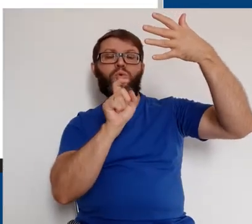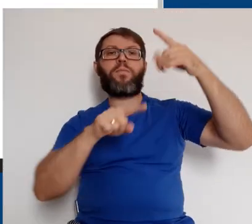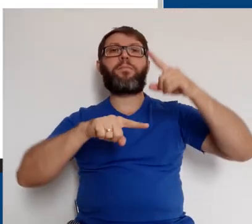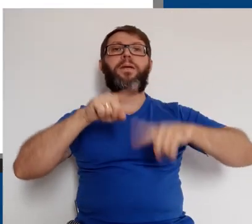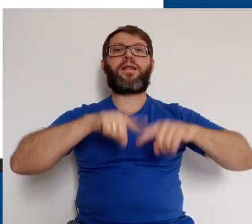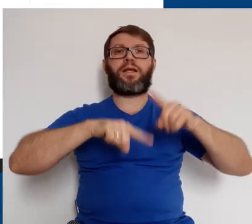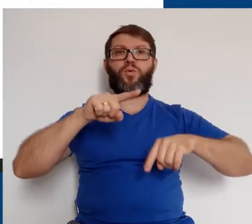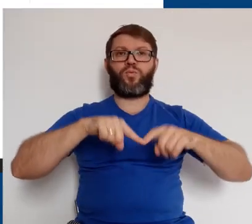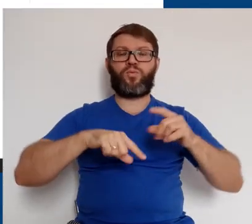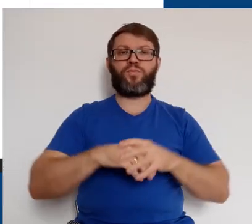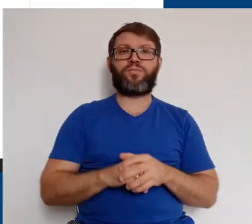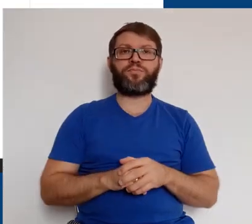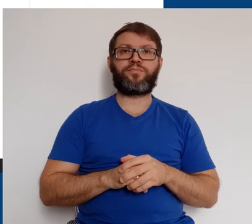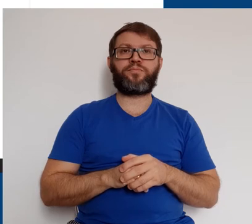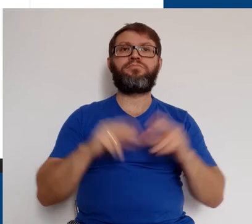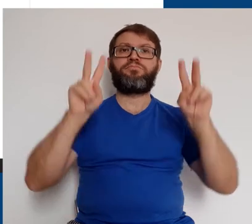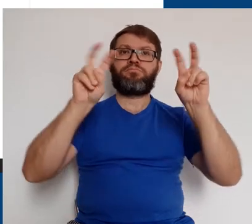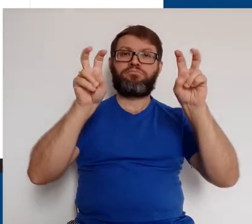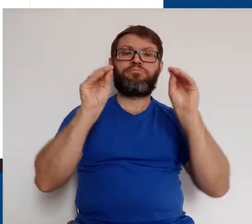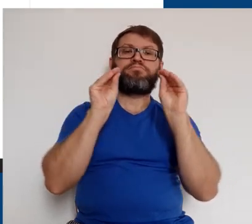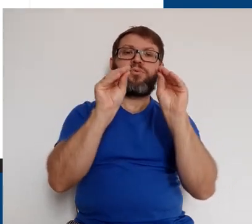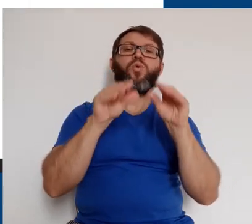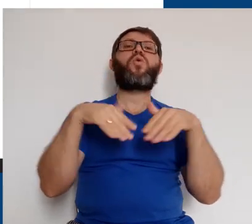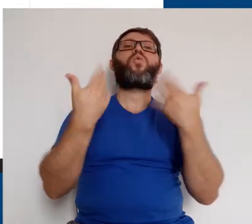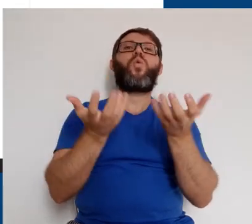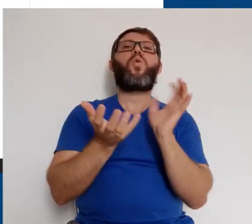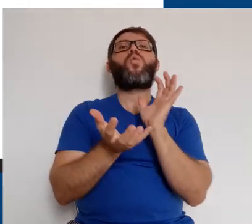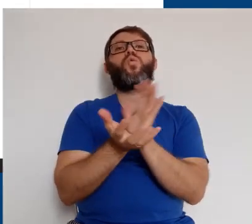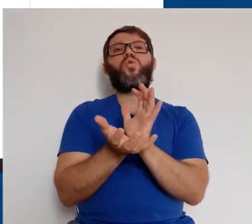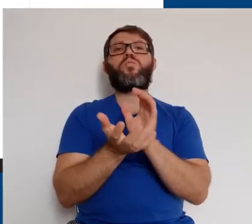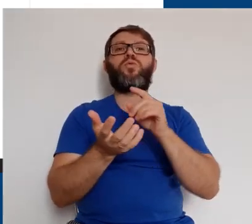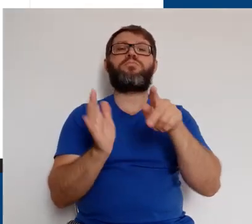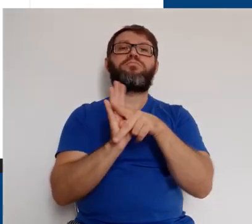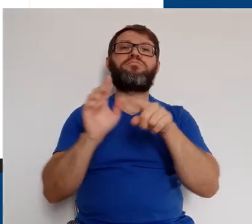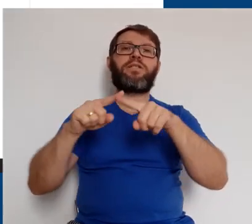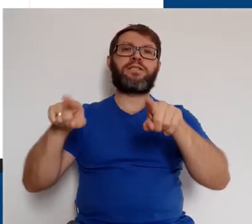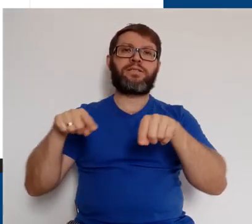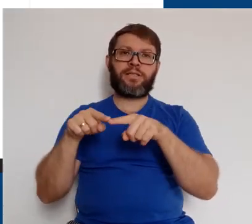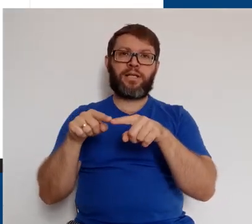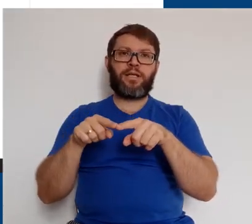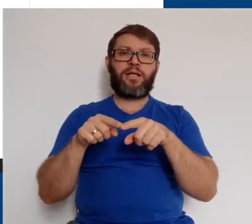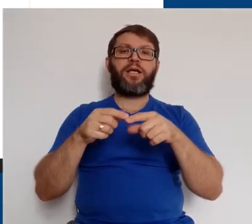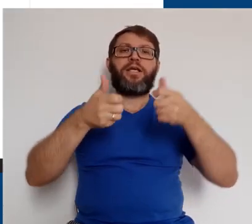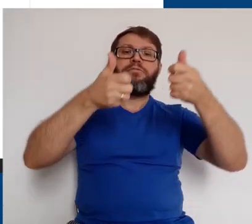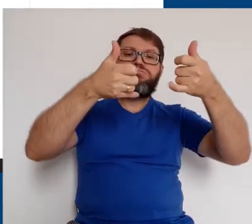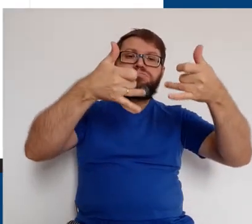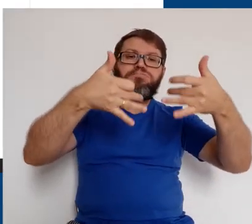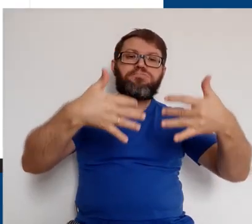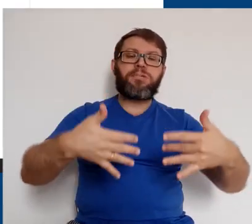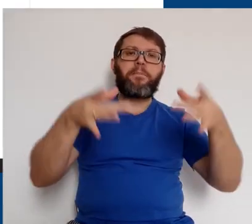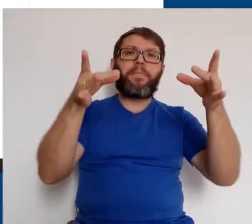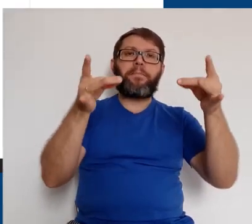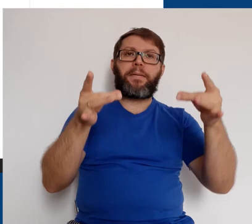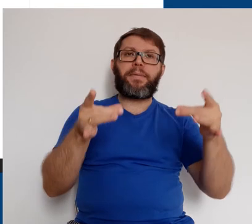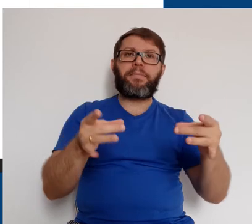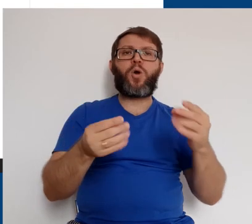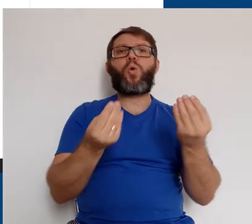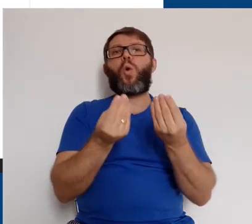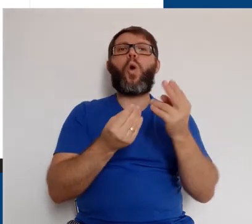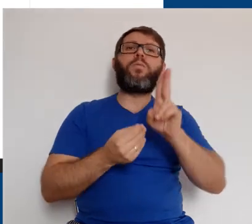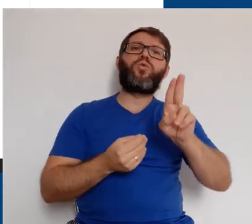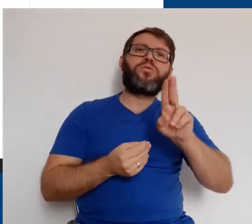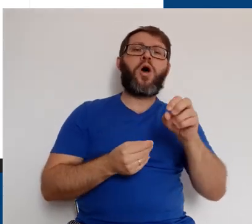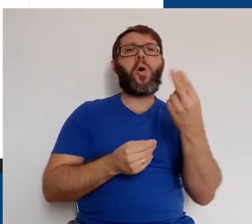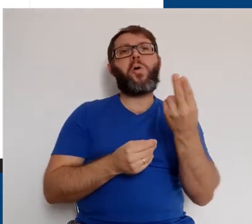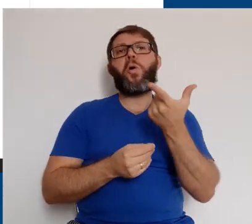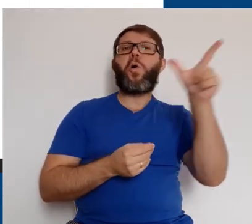e em seguida selecionamos Material. No título, indicamos de qual grupo é essa sala e na descrição podemos